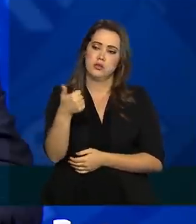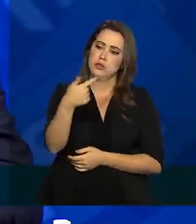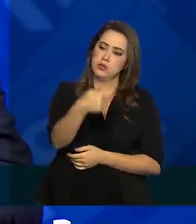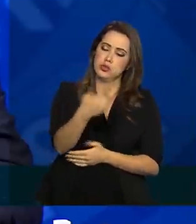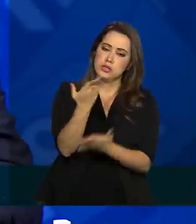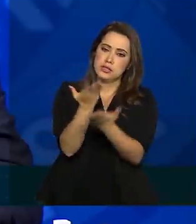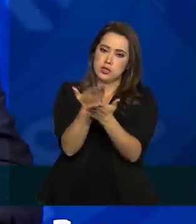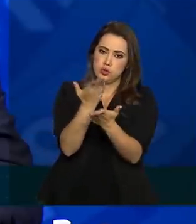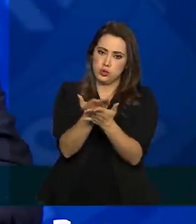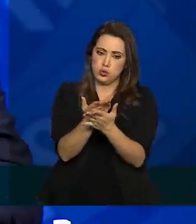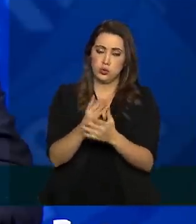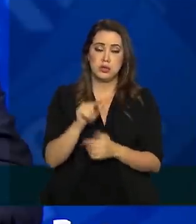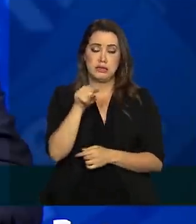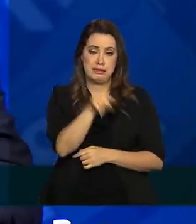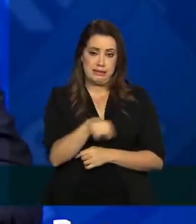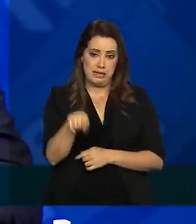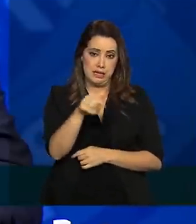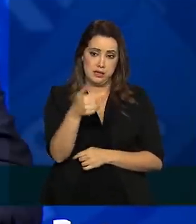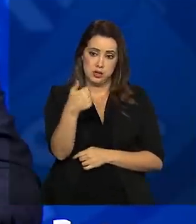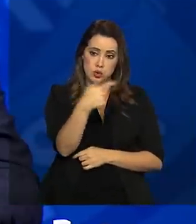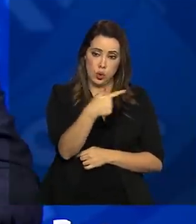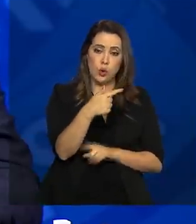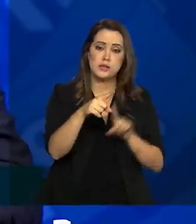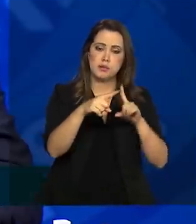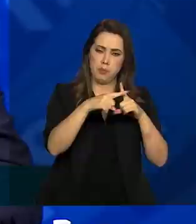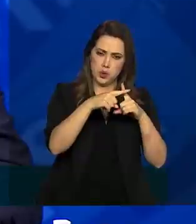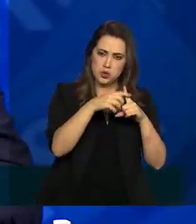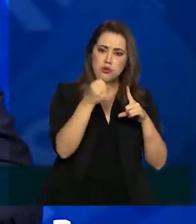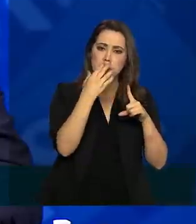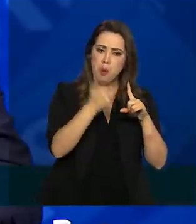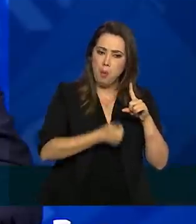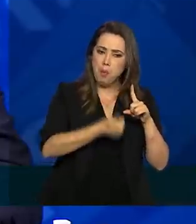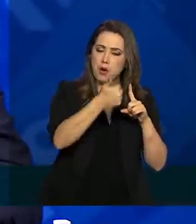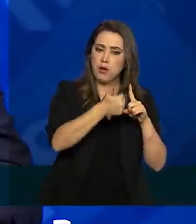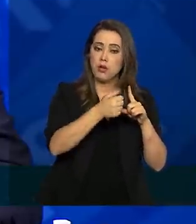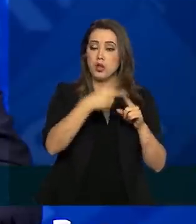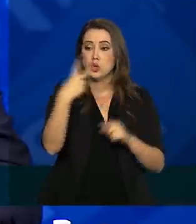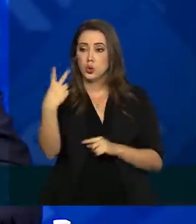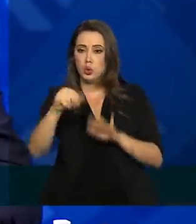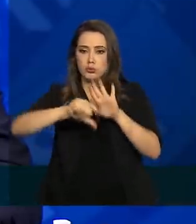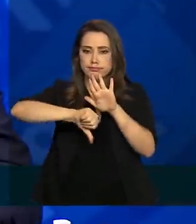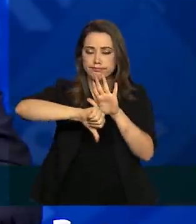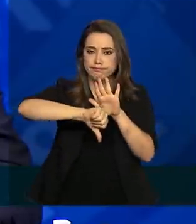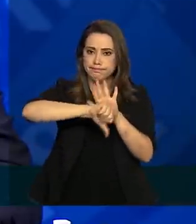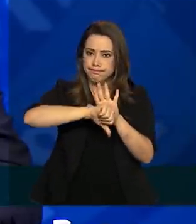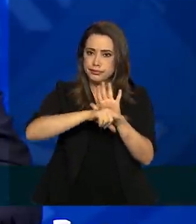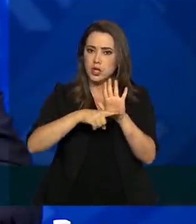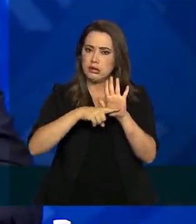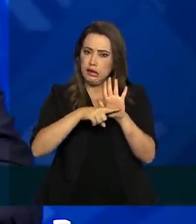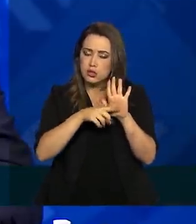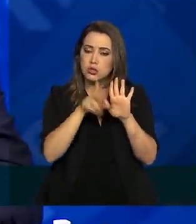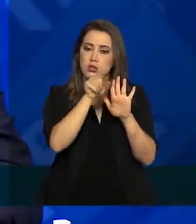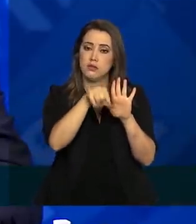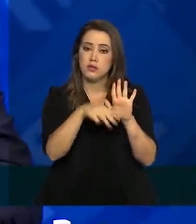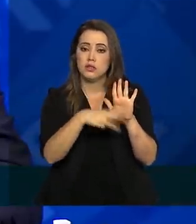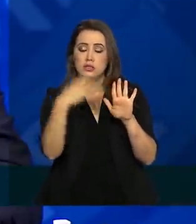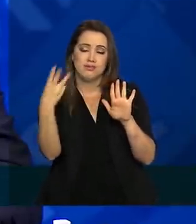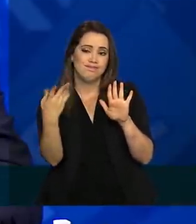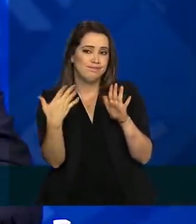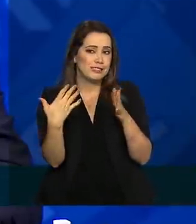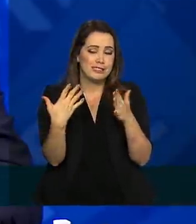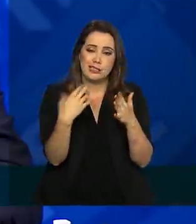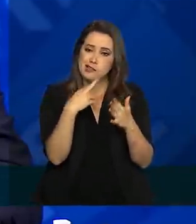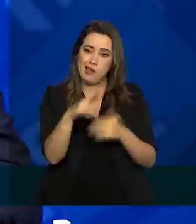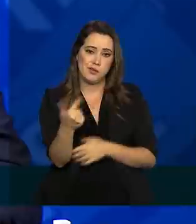estudos, desses, 12 favoráveis, dois desfavoráveis, três inconclusivos. e todas